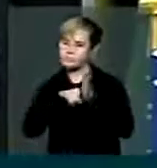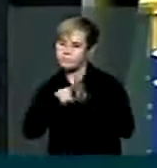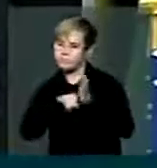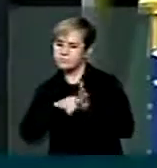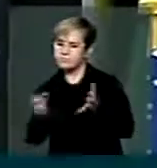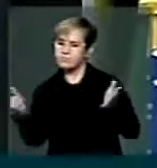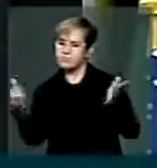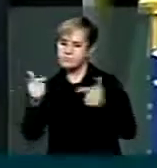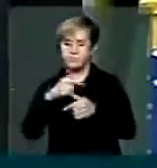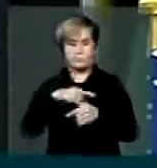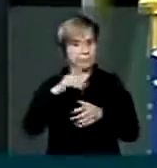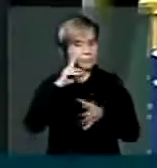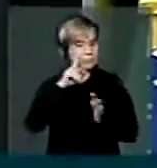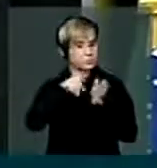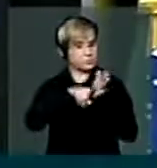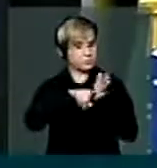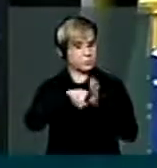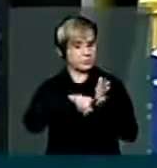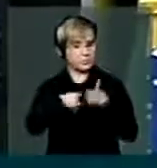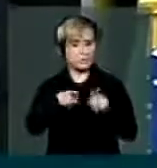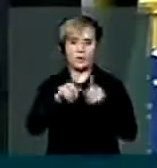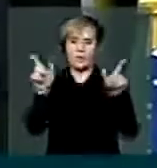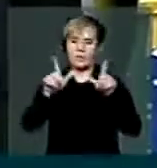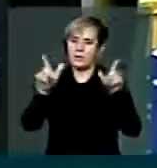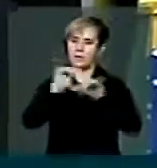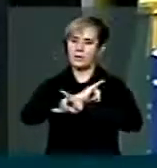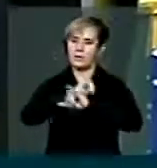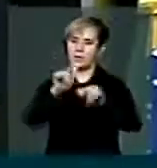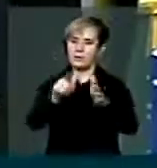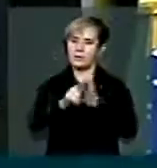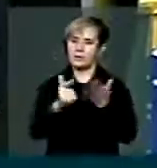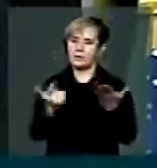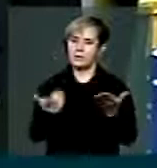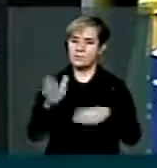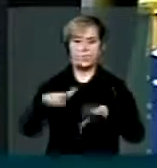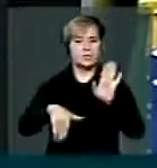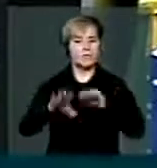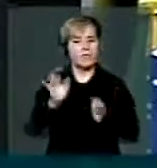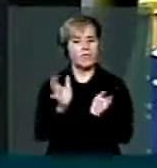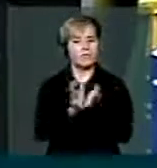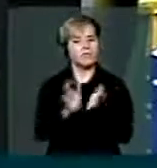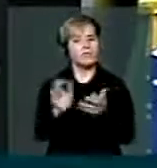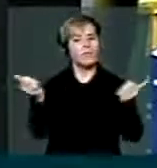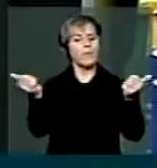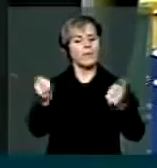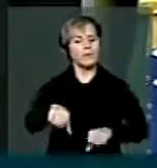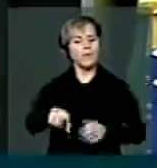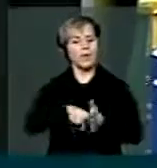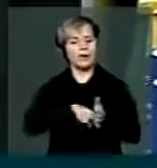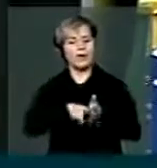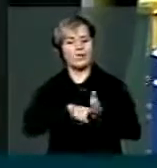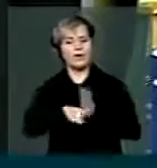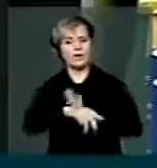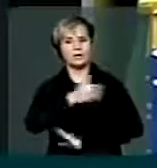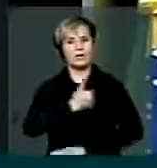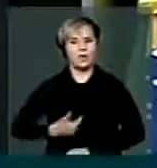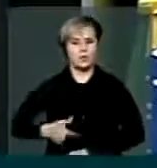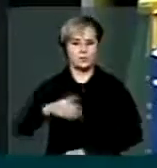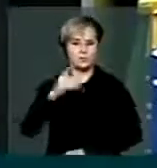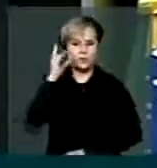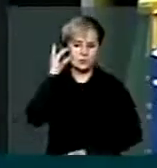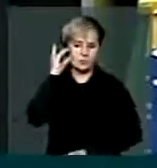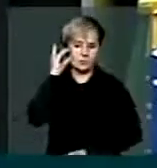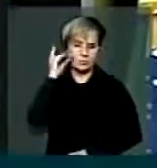que nós temos observados pela imprensa, é talvez o setor pior avaliado do governo Dilma. E eu